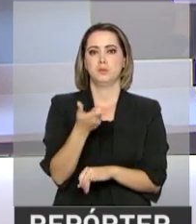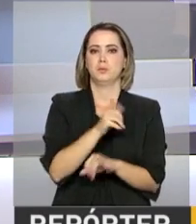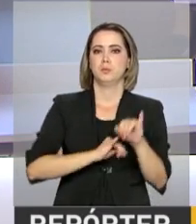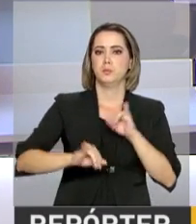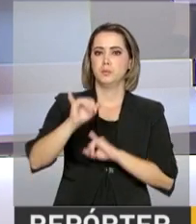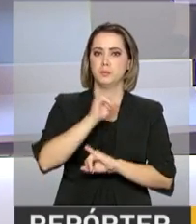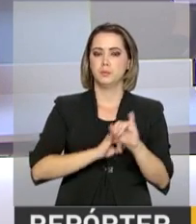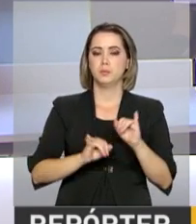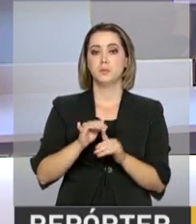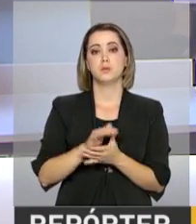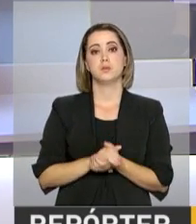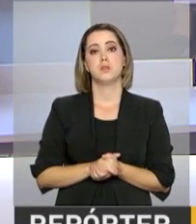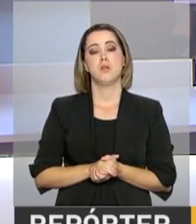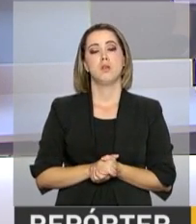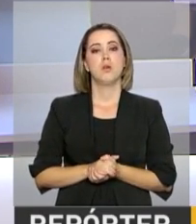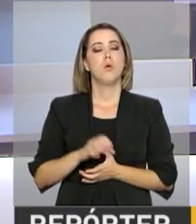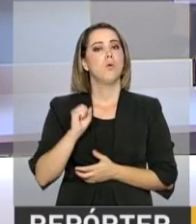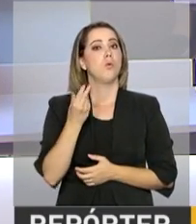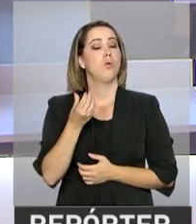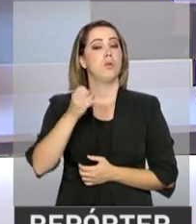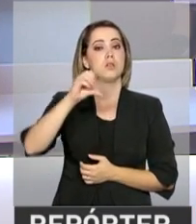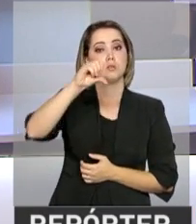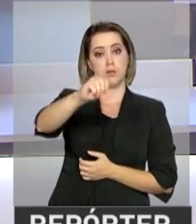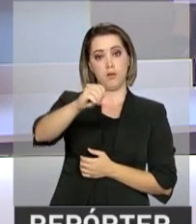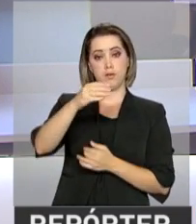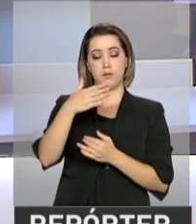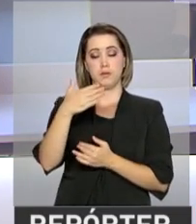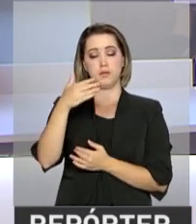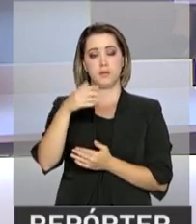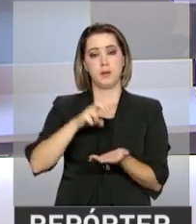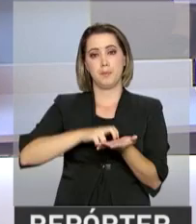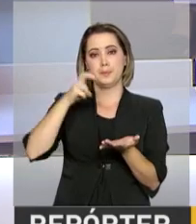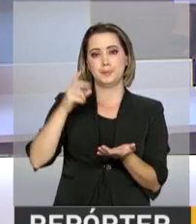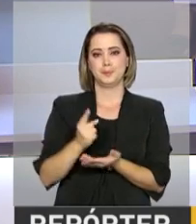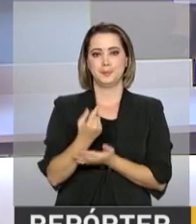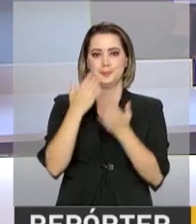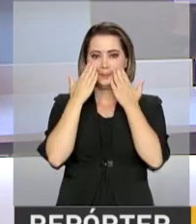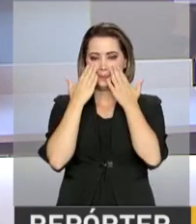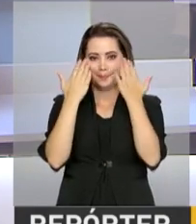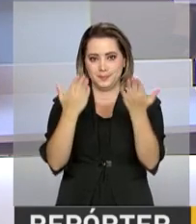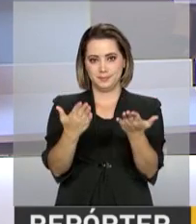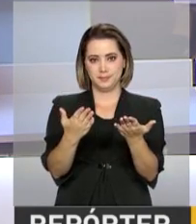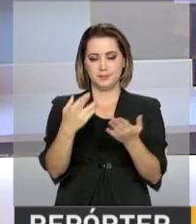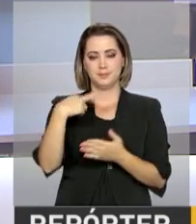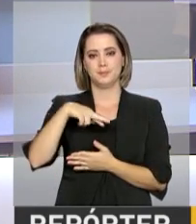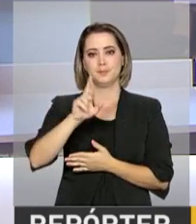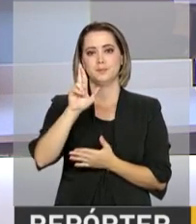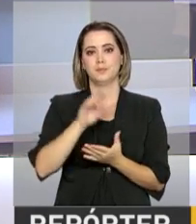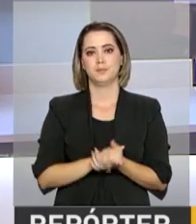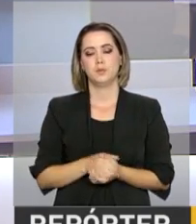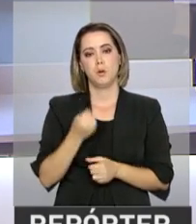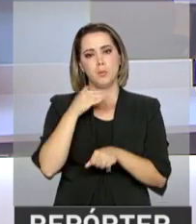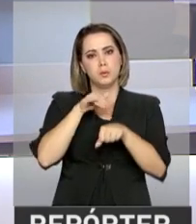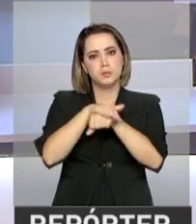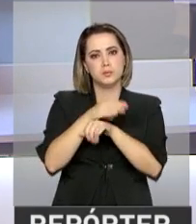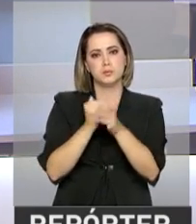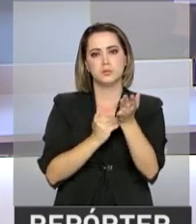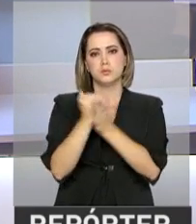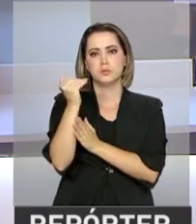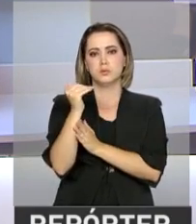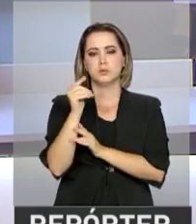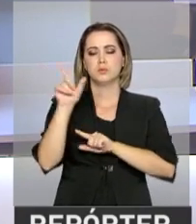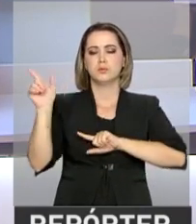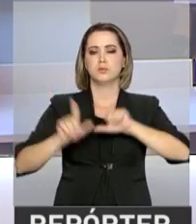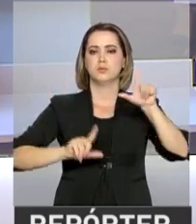a qualquer momento com mais informações. Ou amanhã, às 9 da manhã, na primeira edição do Repórter NBR. Uma ótima noite para você.